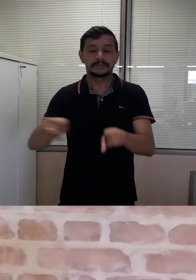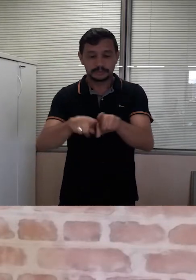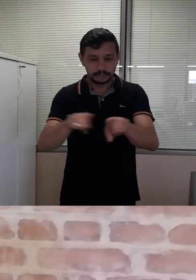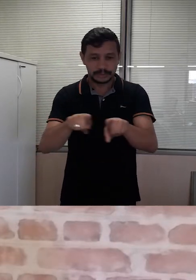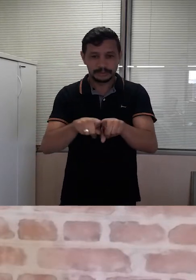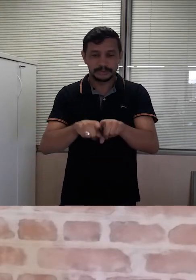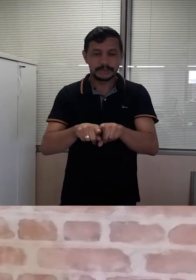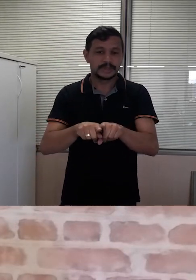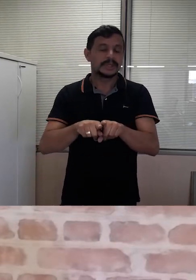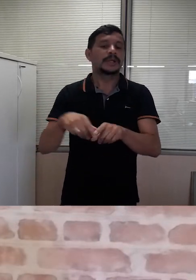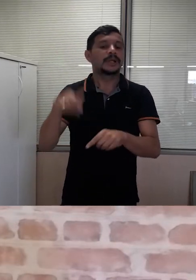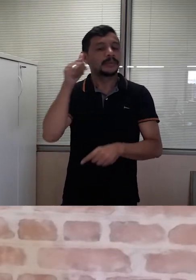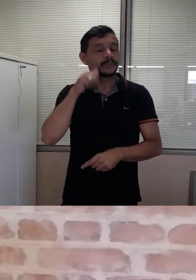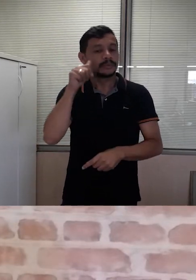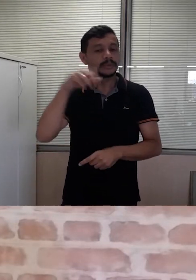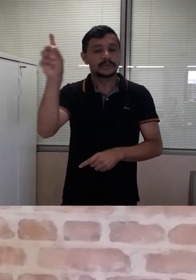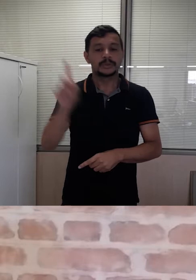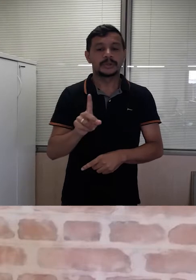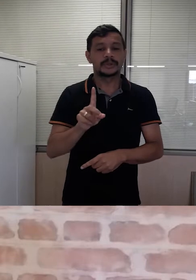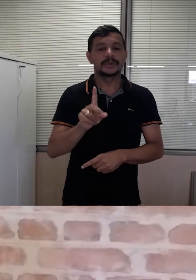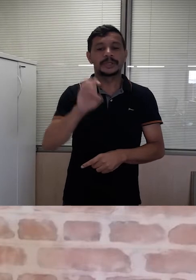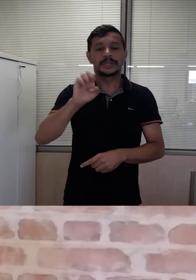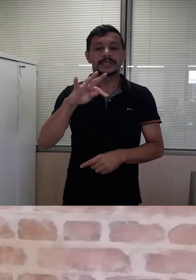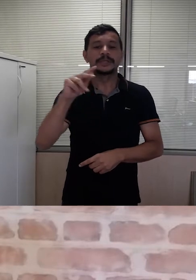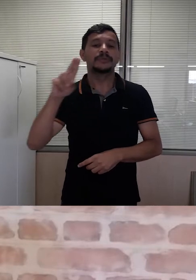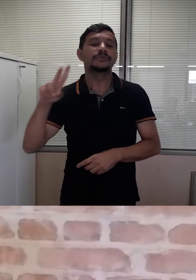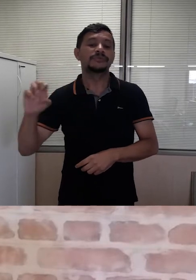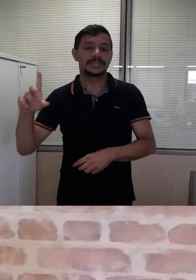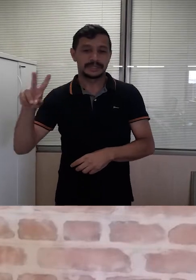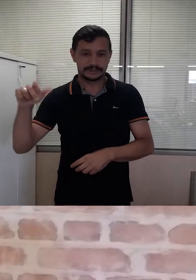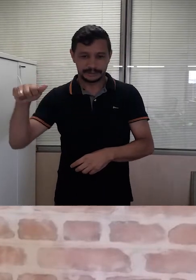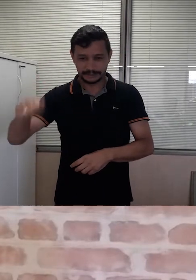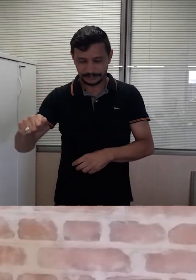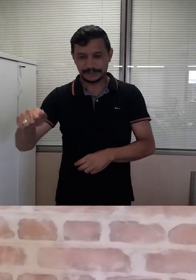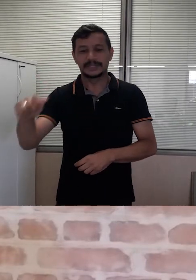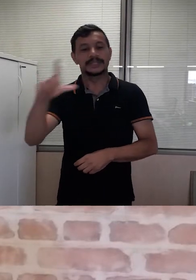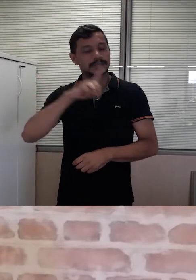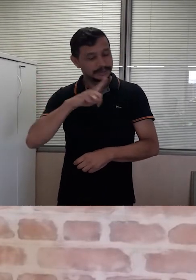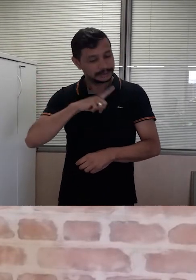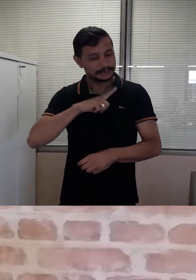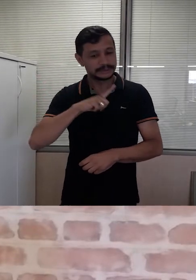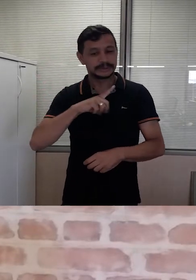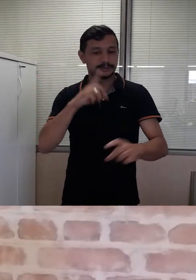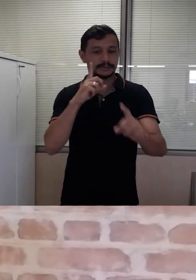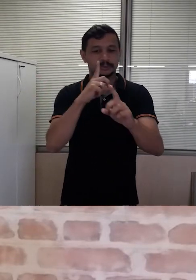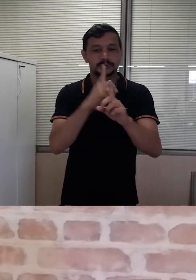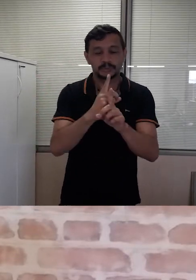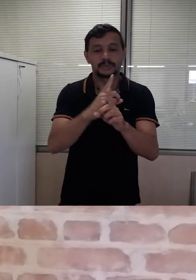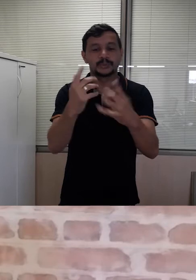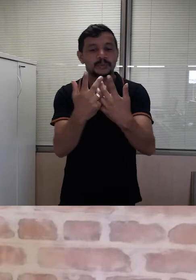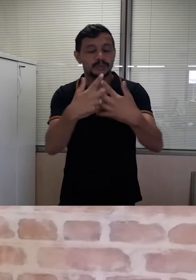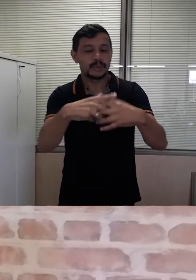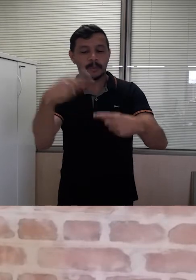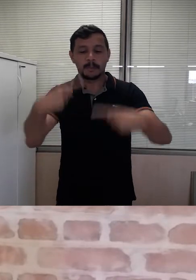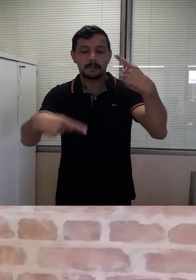Santista. As diretoras Eteovina, Guimarães, Ateca e Joyce Sampaio representaram o sindicato num